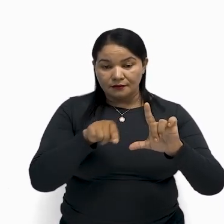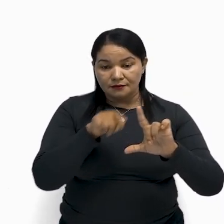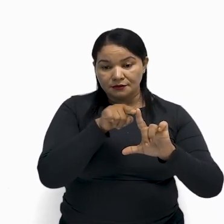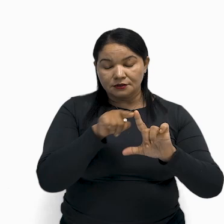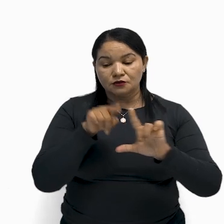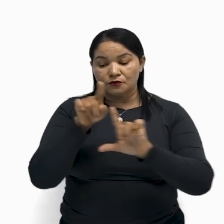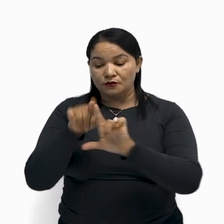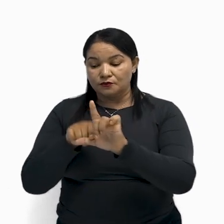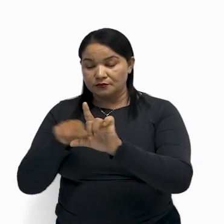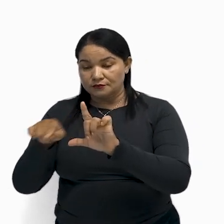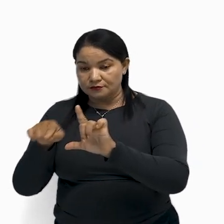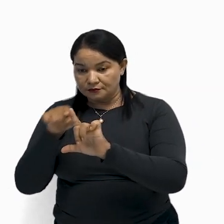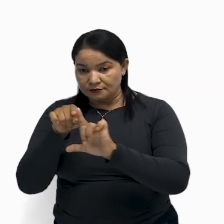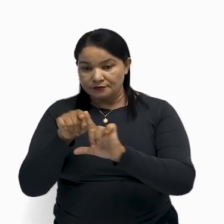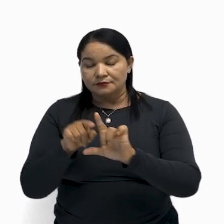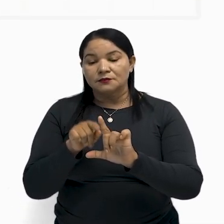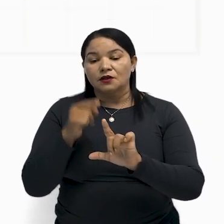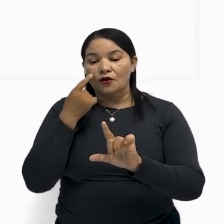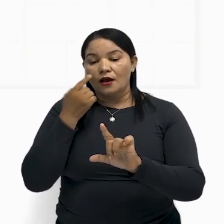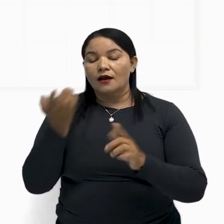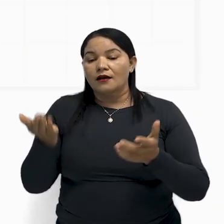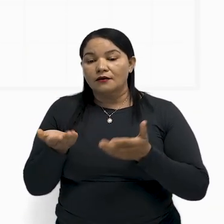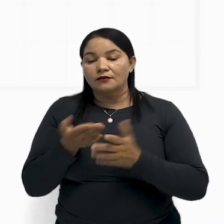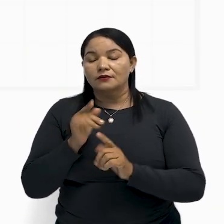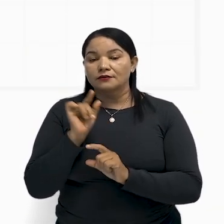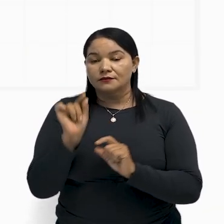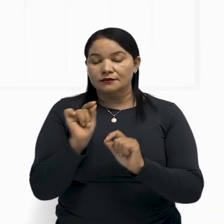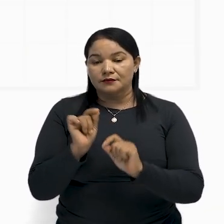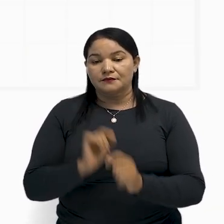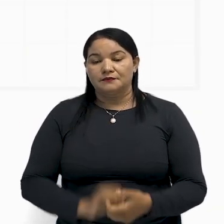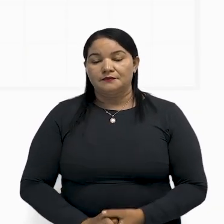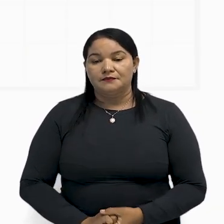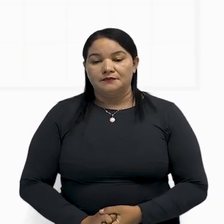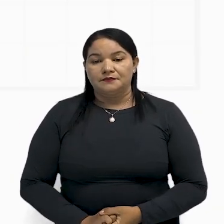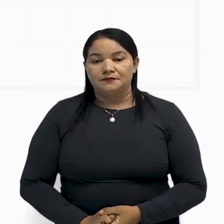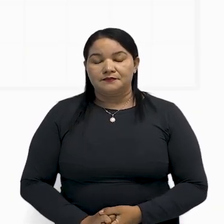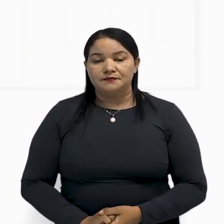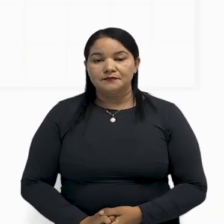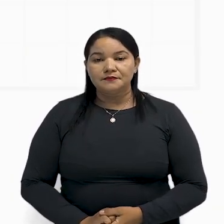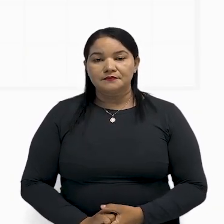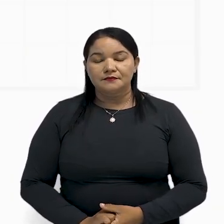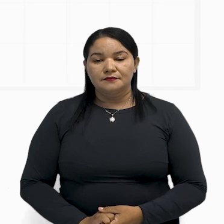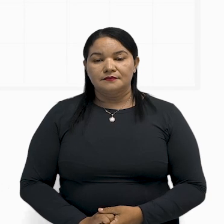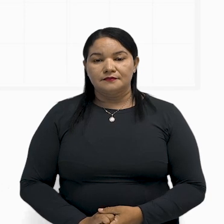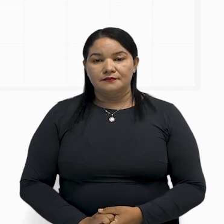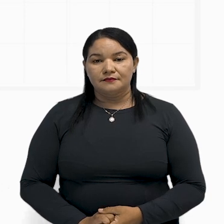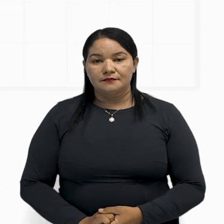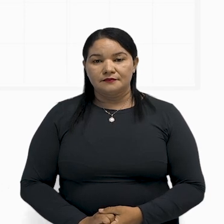Separamos os triângulos aí. Agora, muito bem, ele continua aqui, né?